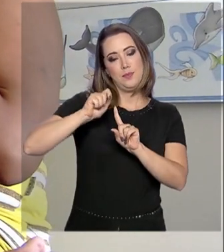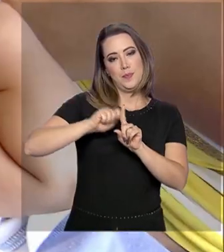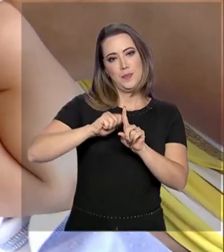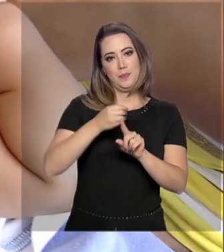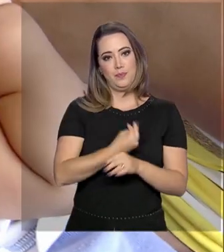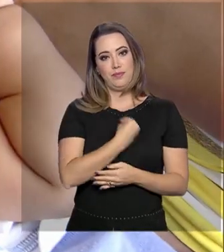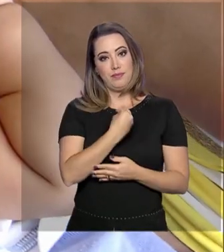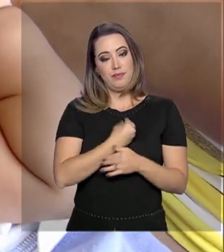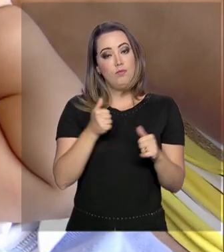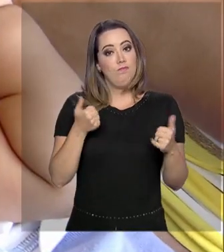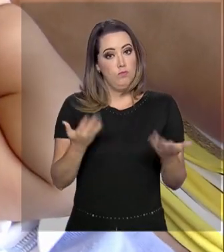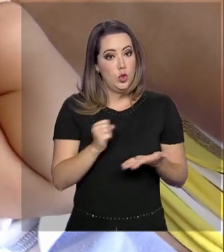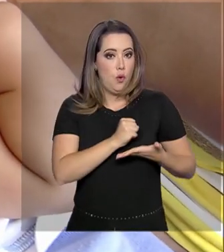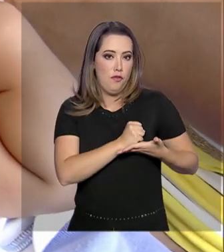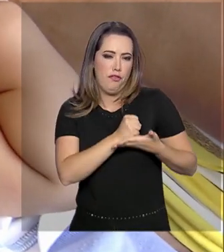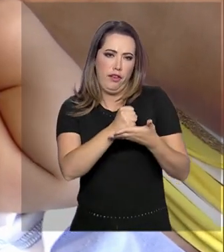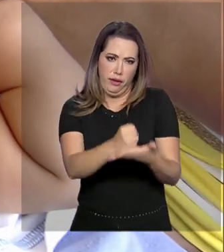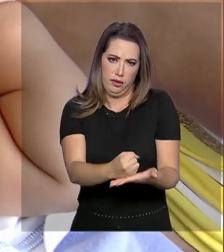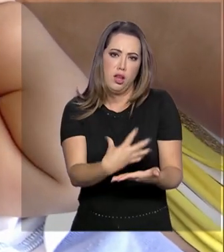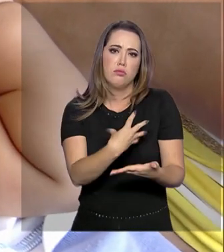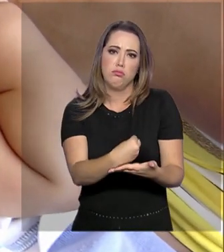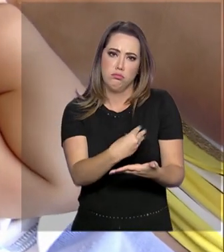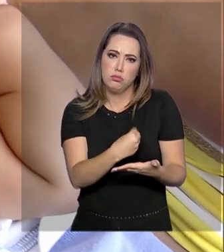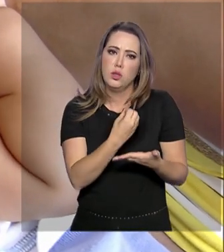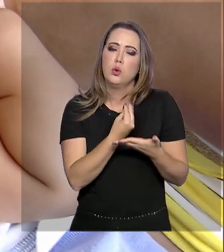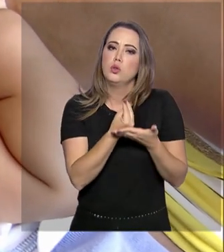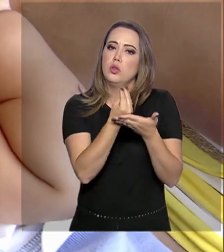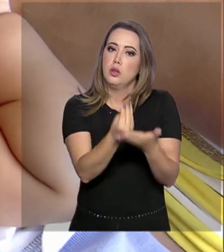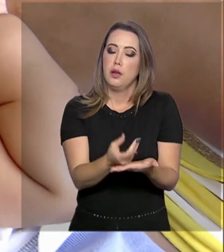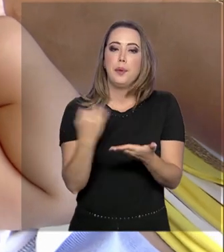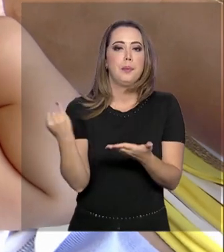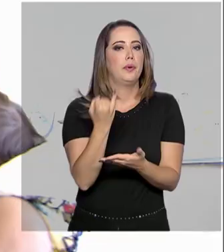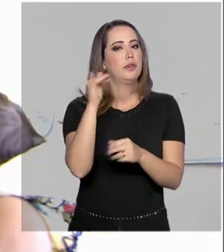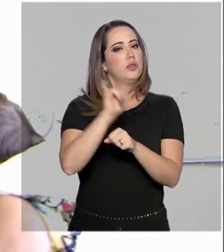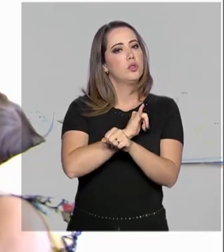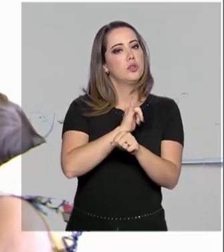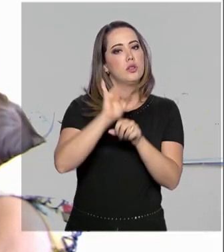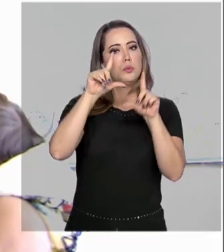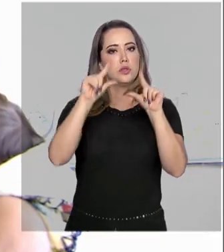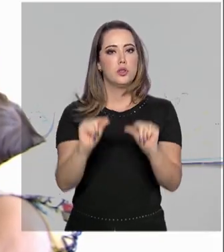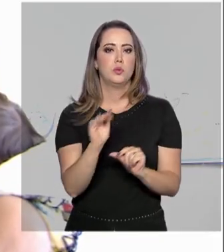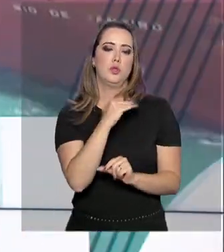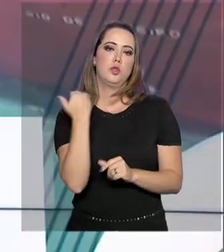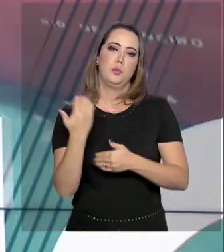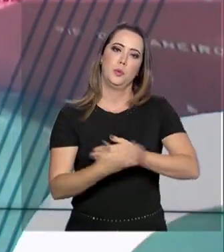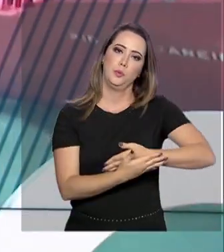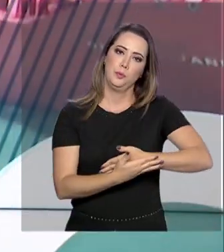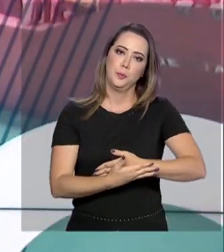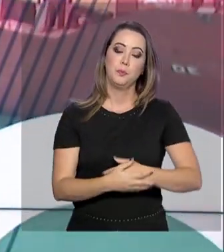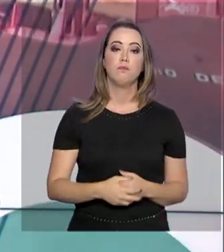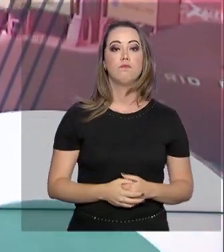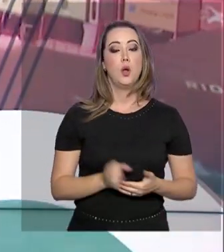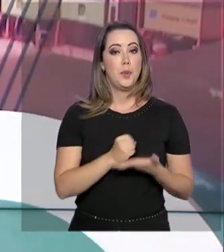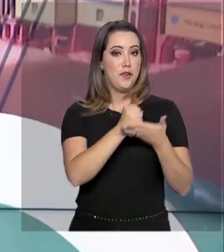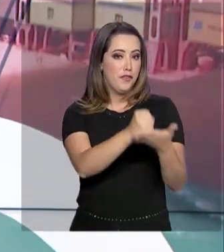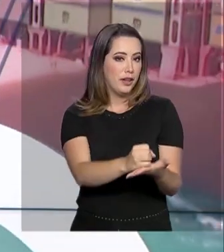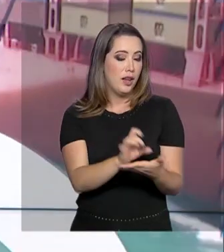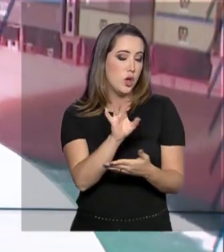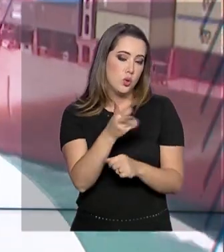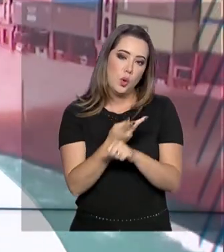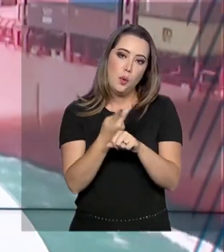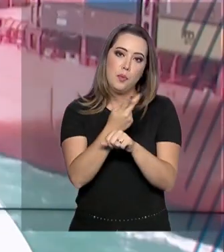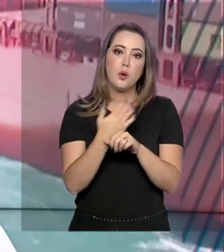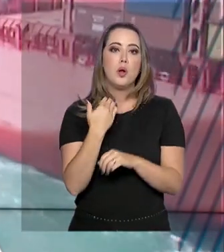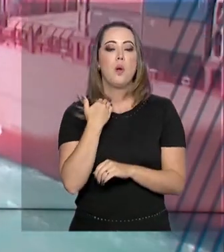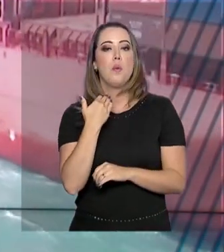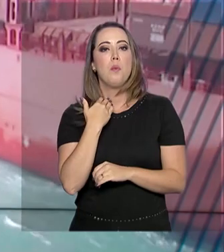vida. Assim, a doação de leite é uma importante estratégia para a redução de mortes em bebês. Para doar, basta procurar